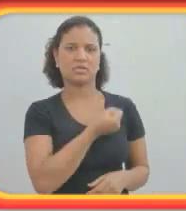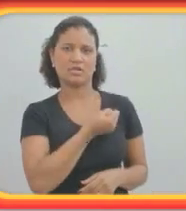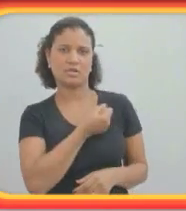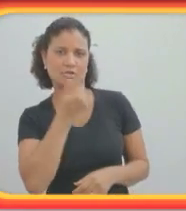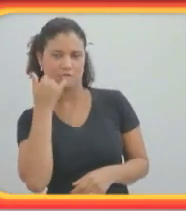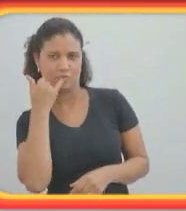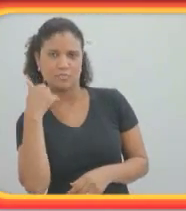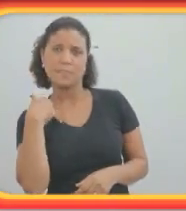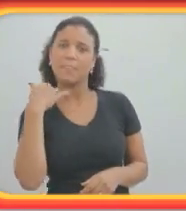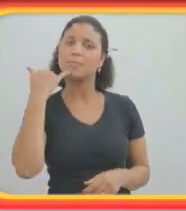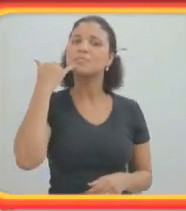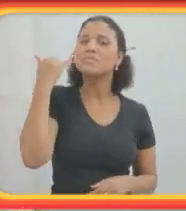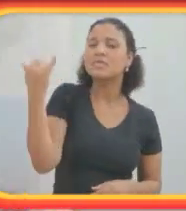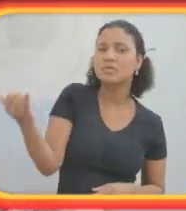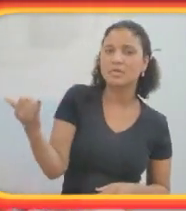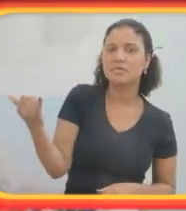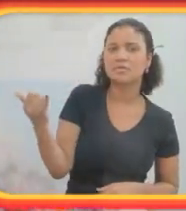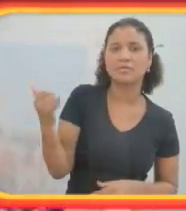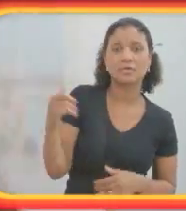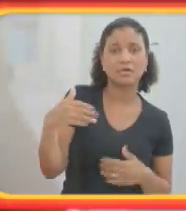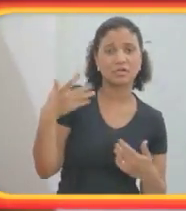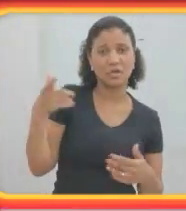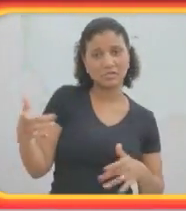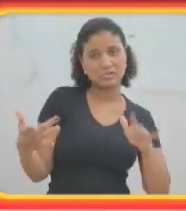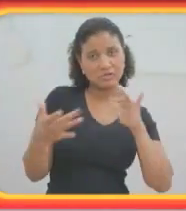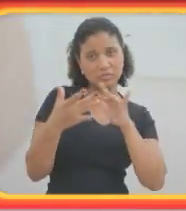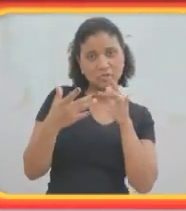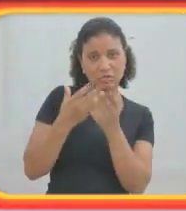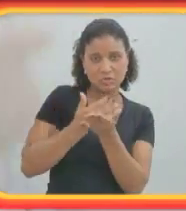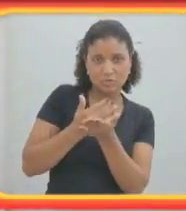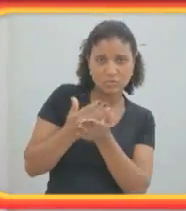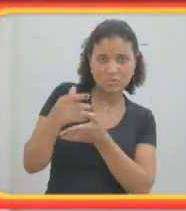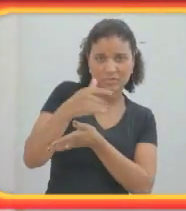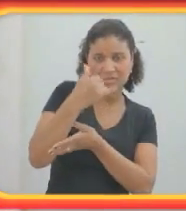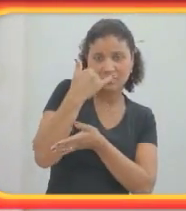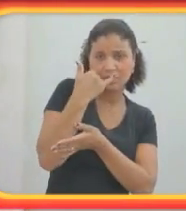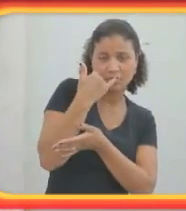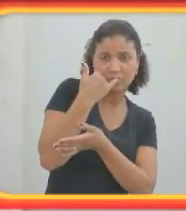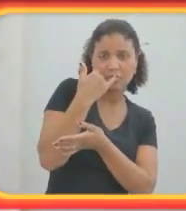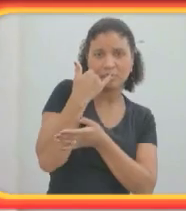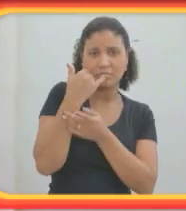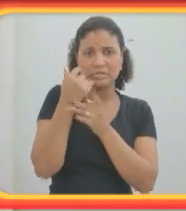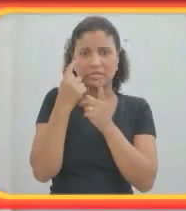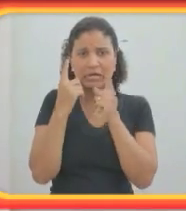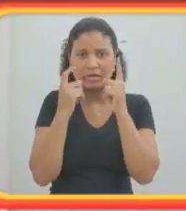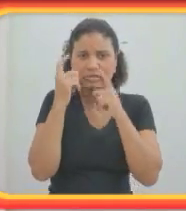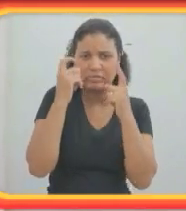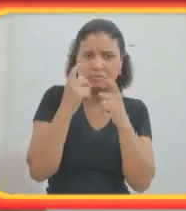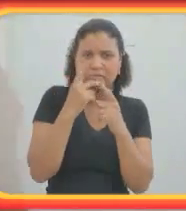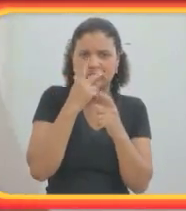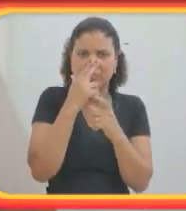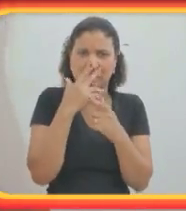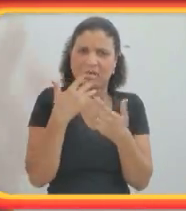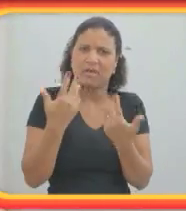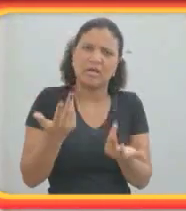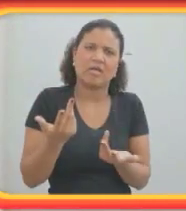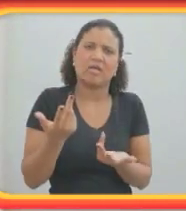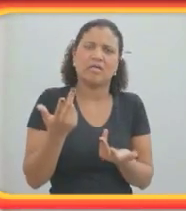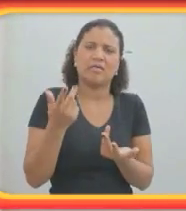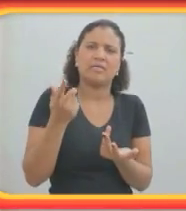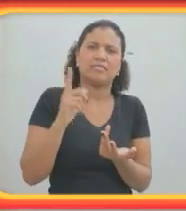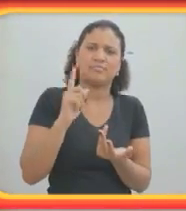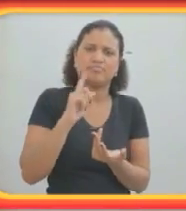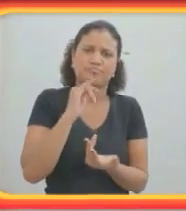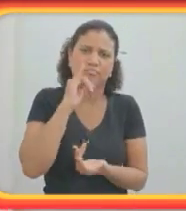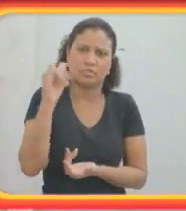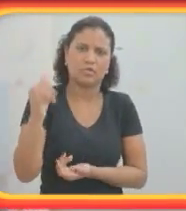contato inicial foi ao telefone. Expressões faciais, claro, não contam no telefone. Você só fala no telefone. Essa foi a minha chance